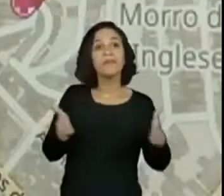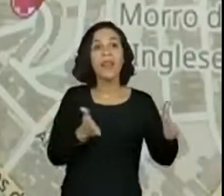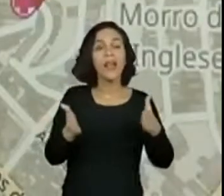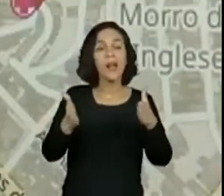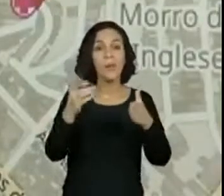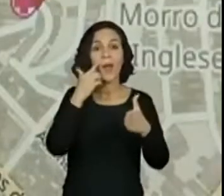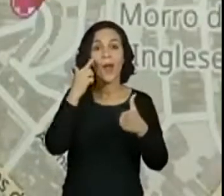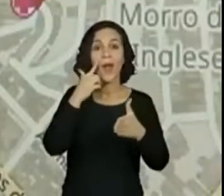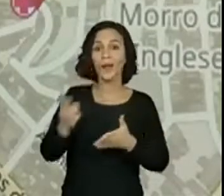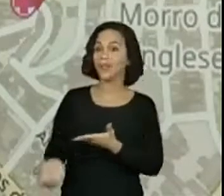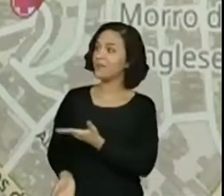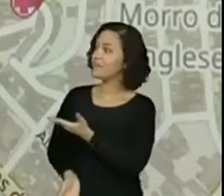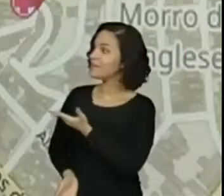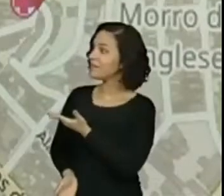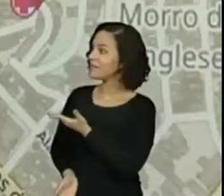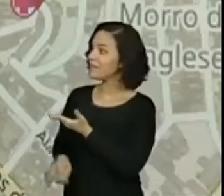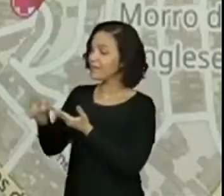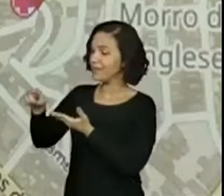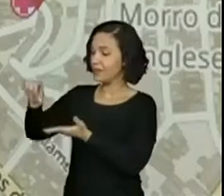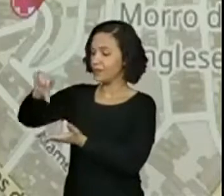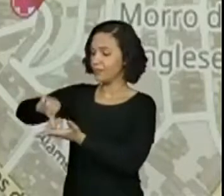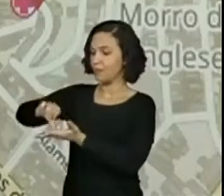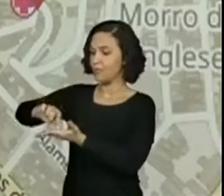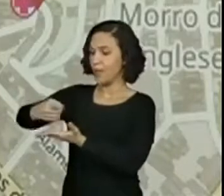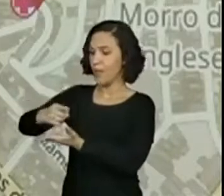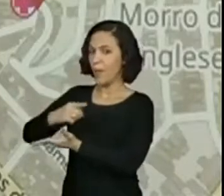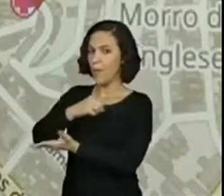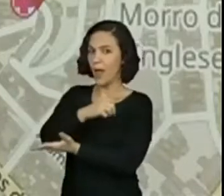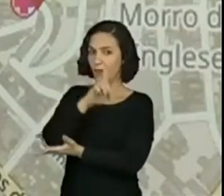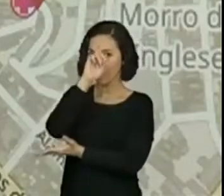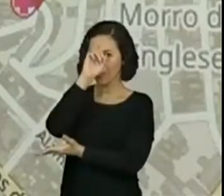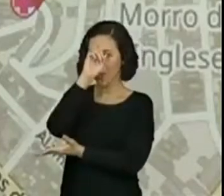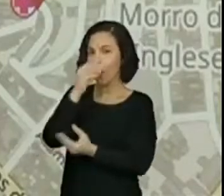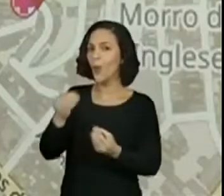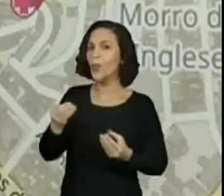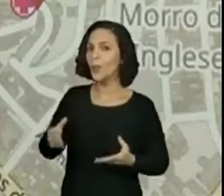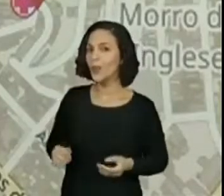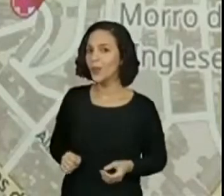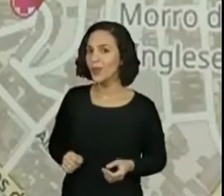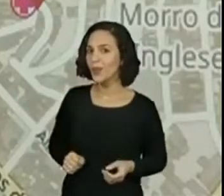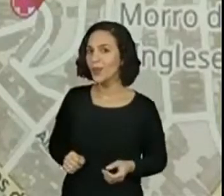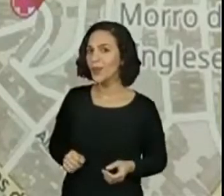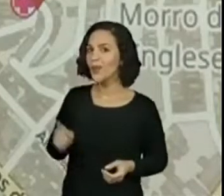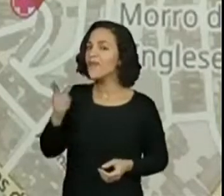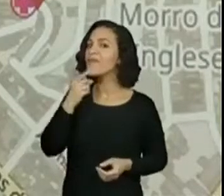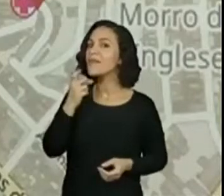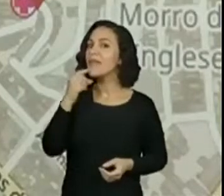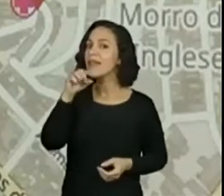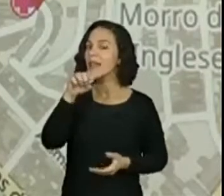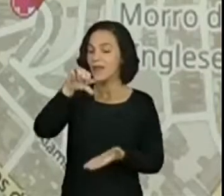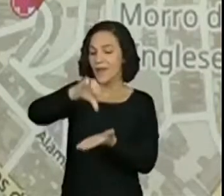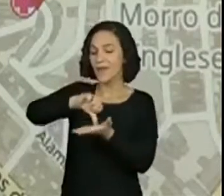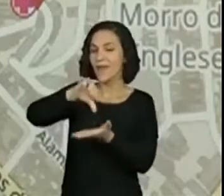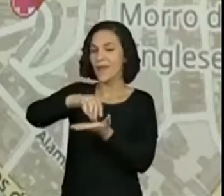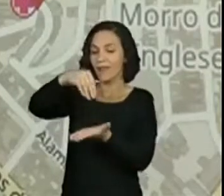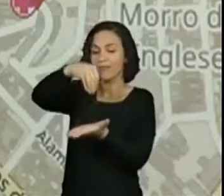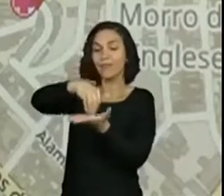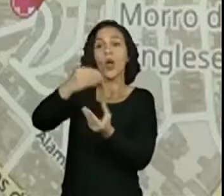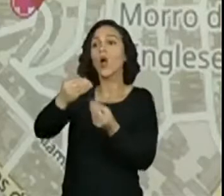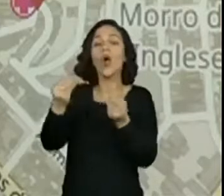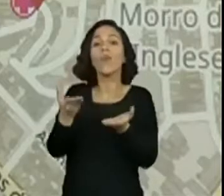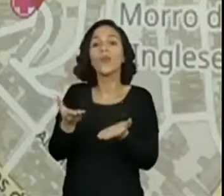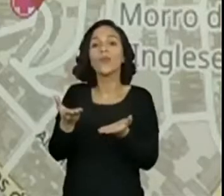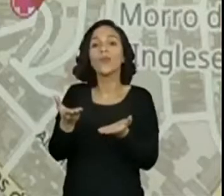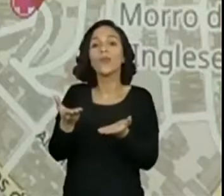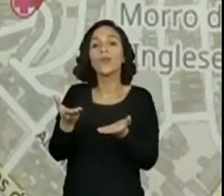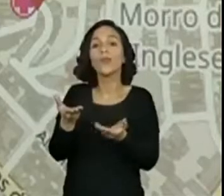Ali na Consolação, eles precisam chegar ali no hospital, né? Onde está aquele marco assim, vermelhinho. O que vai acontecer? O que